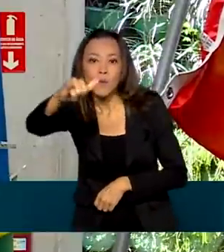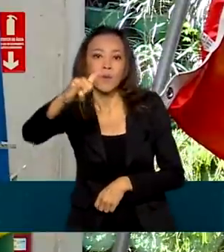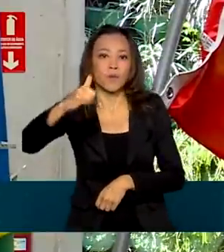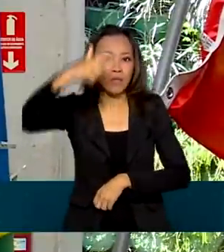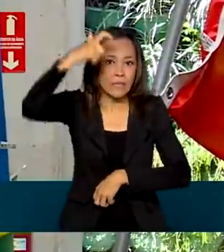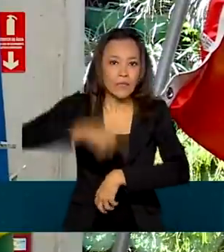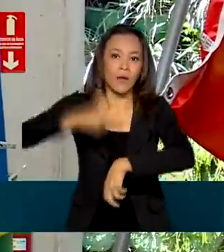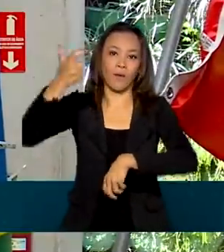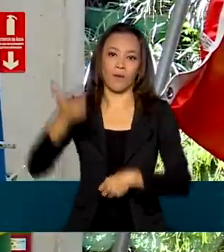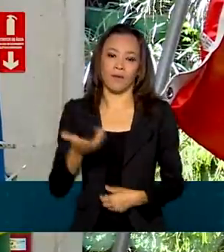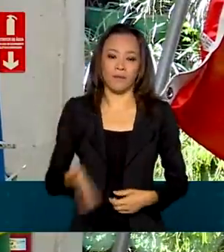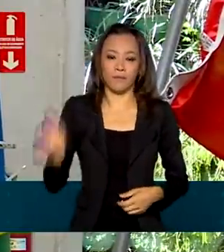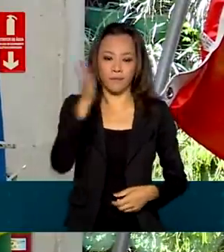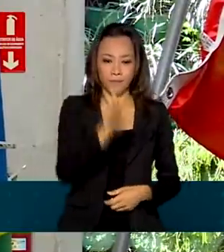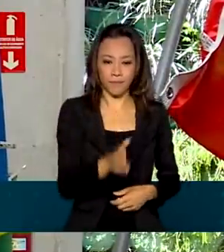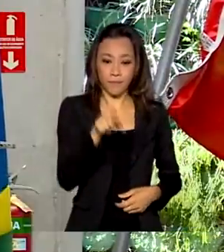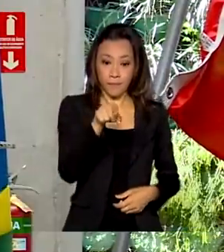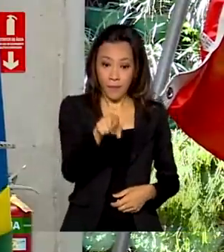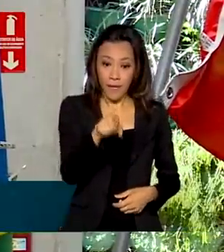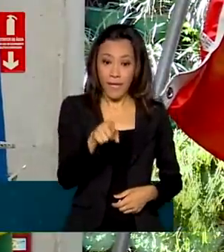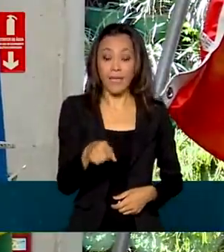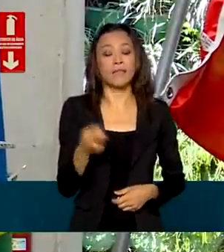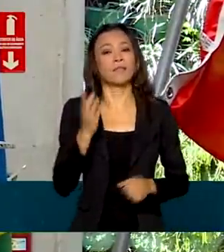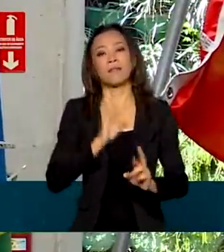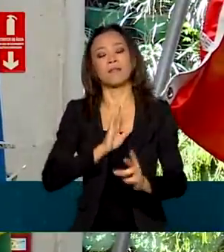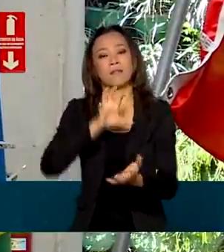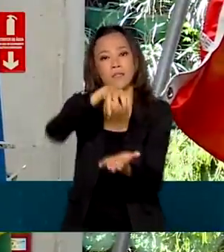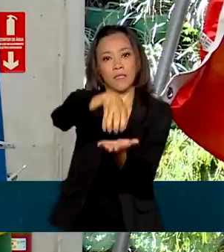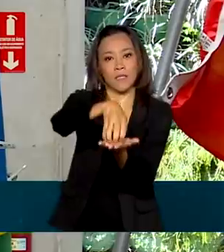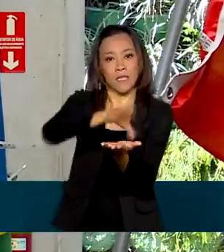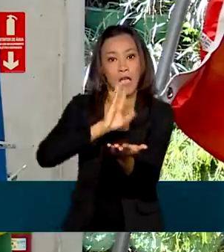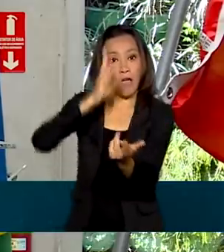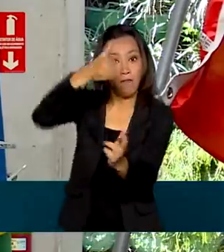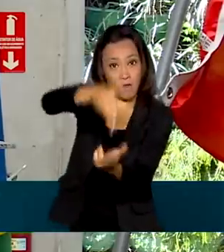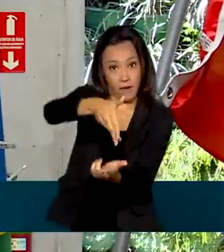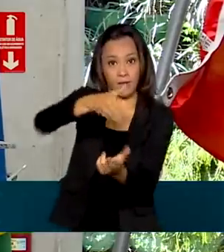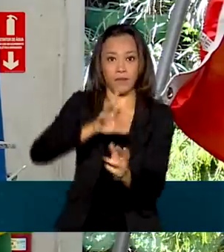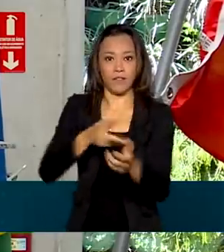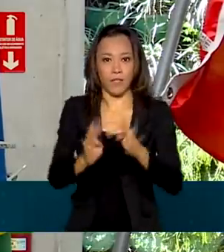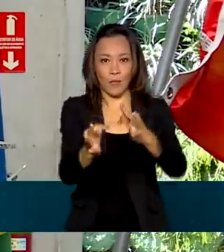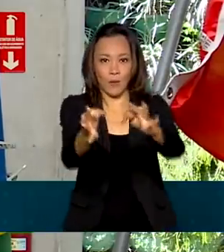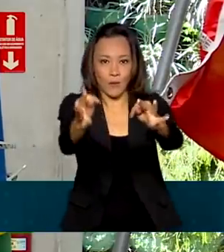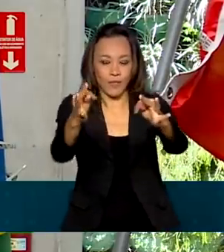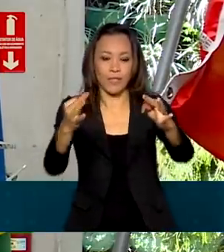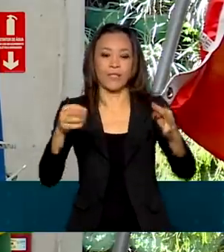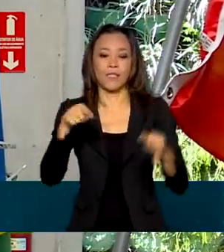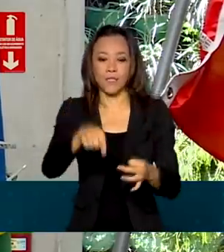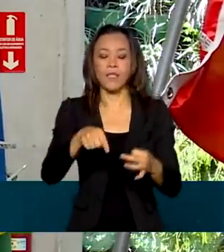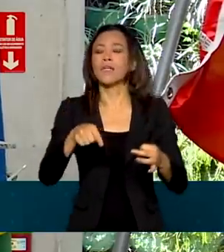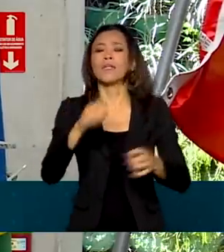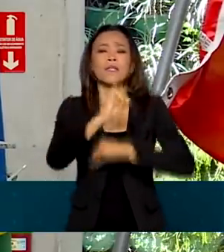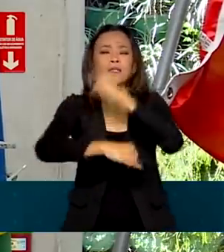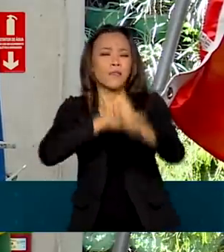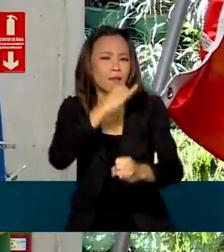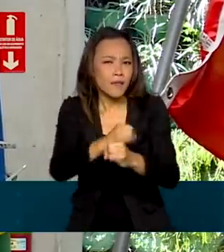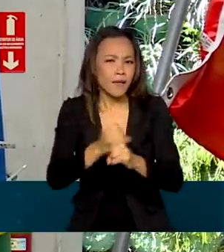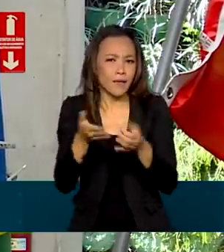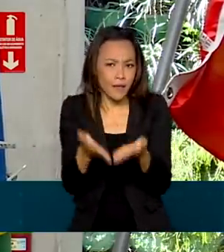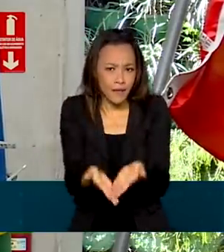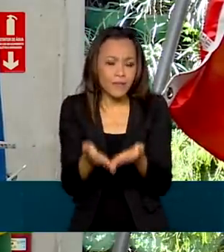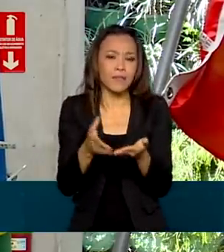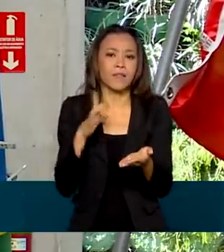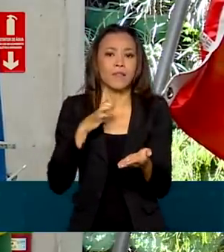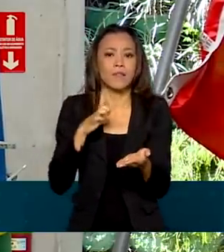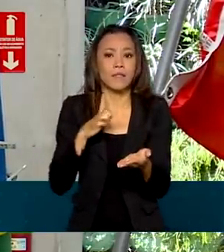Neste centro de referência de IoT e tecnologias 4.0. IoT Internet das Coisas, formando um